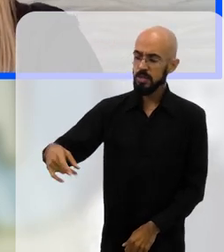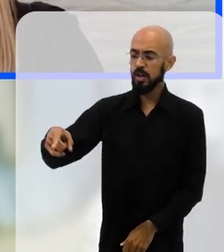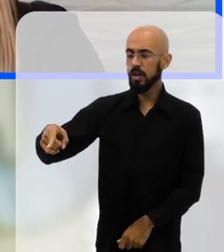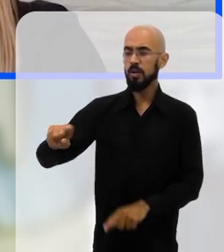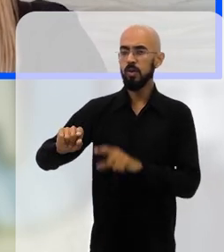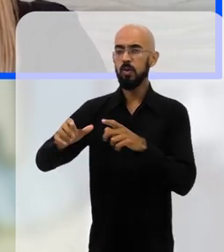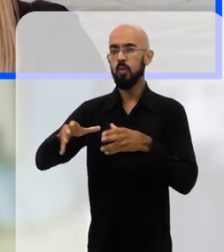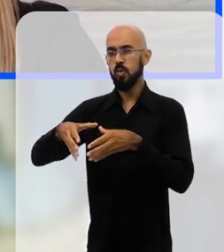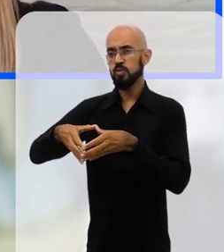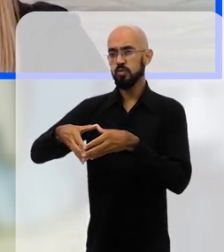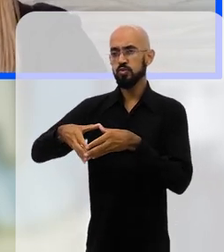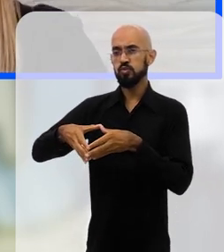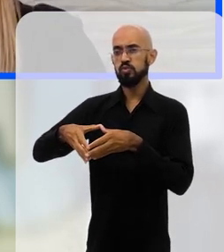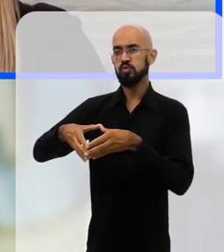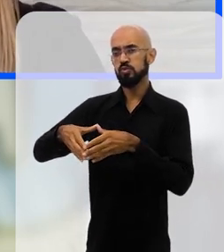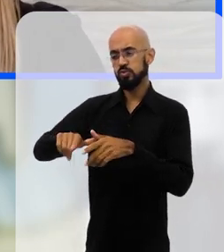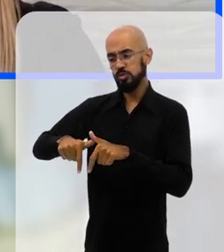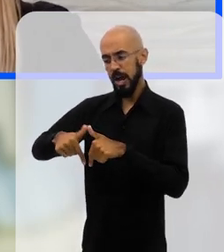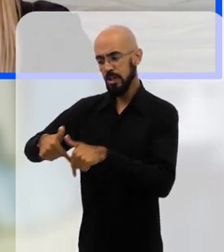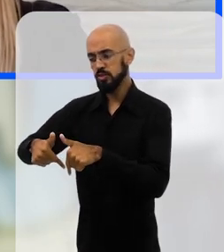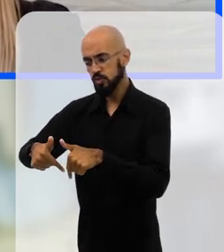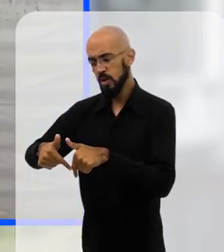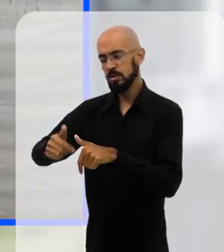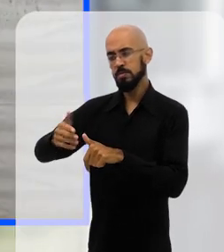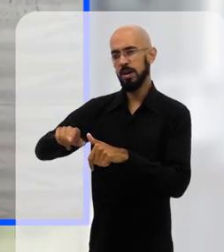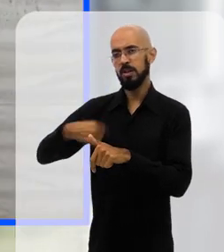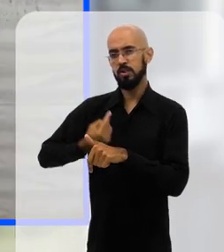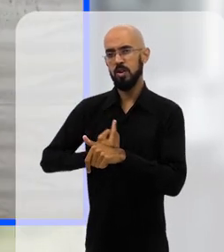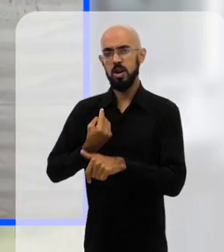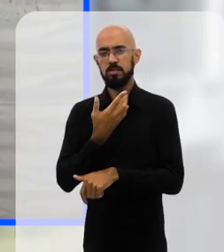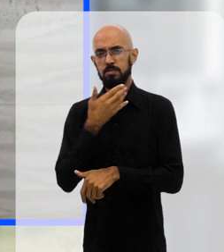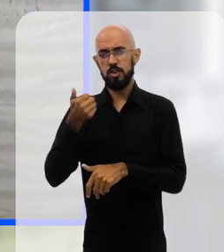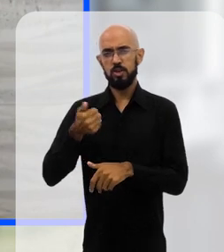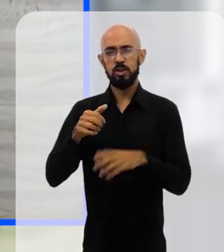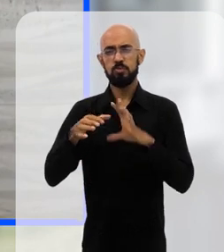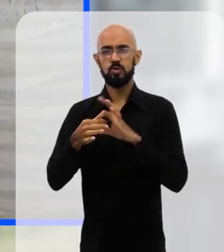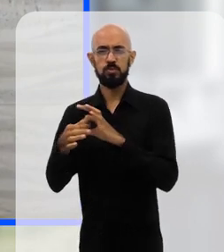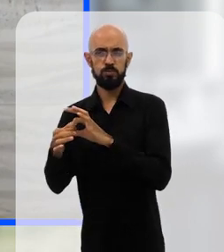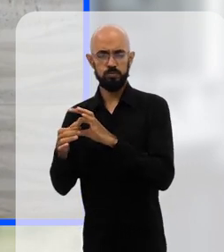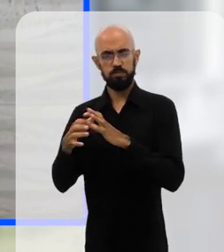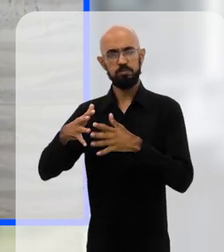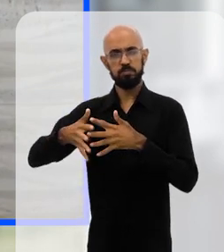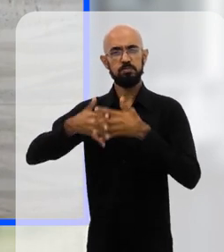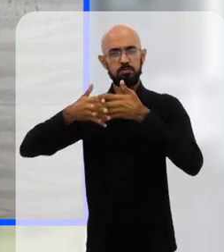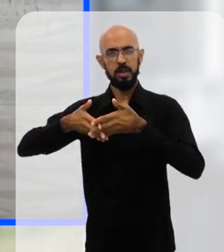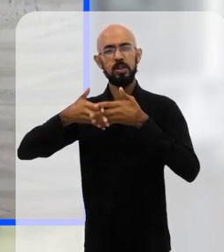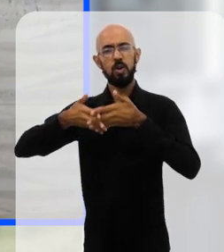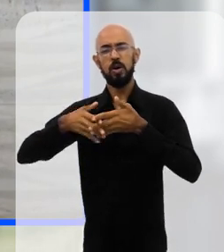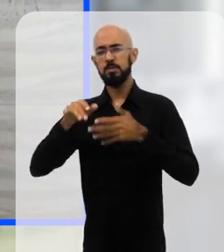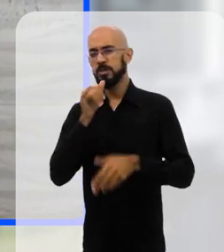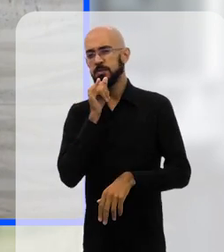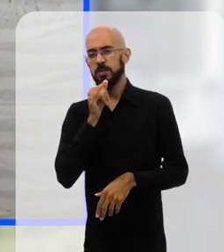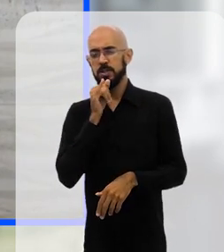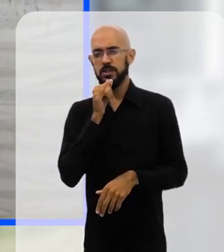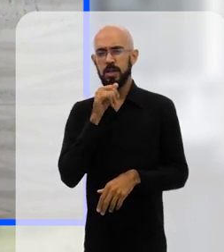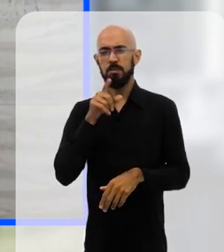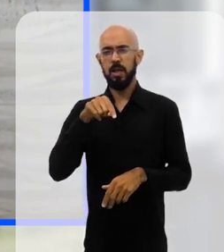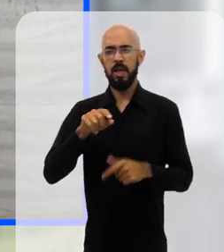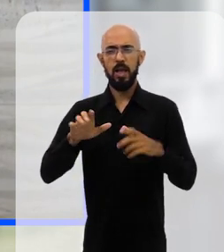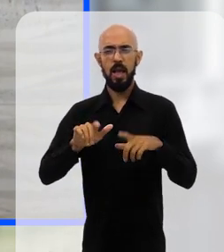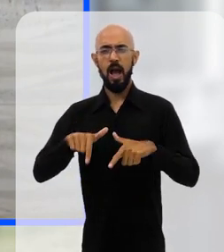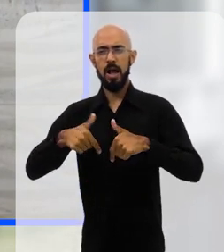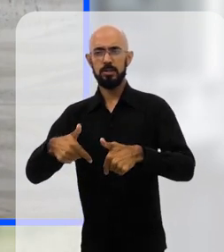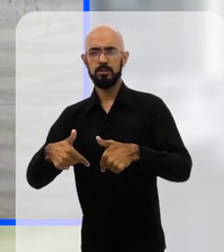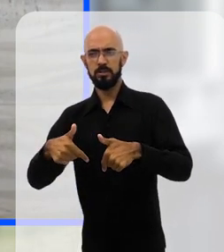Com certeza, é um conjunto de ações para a gente melhorar o nosso cenário, na tragédia de Petrópolis, agora a gente vê